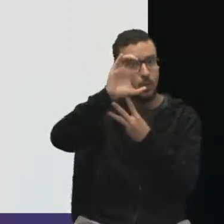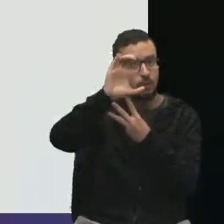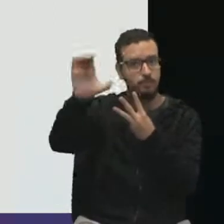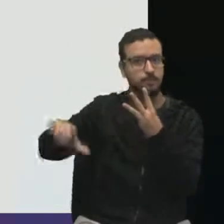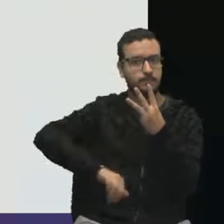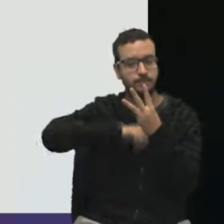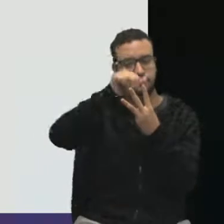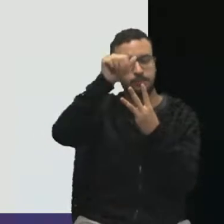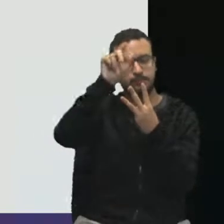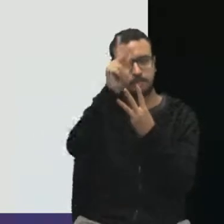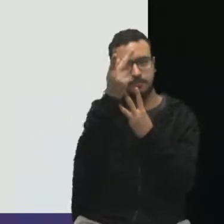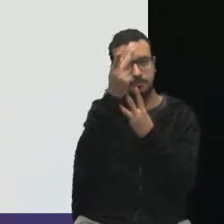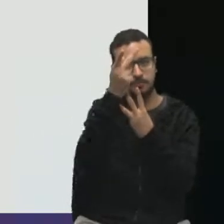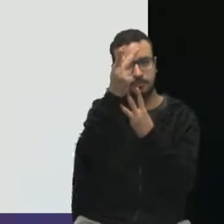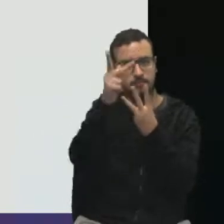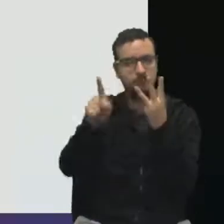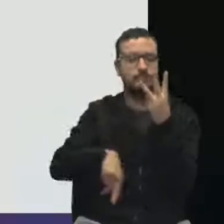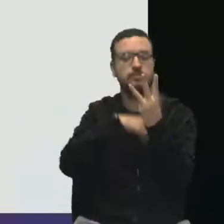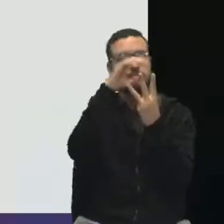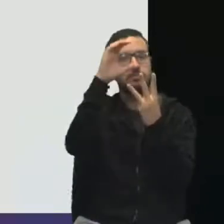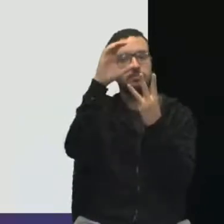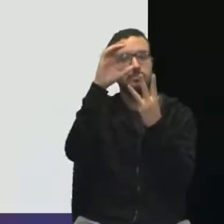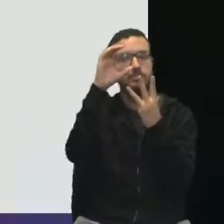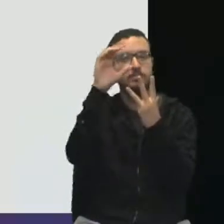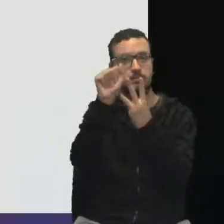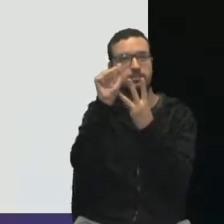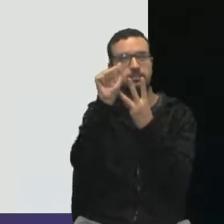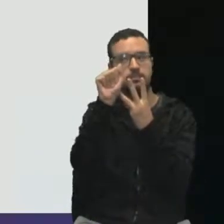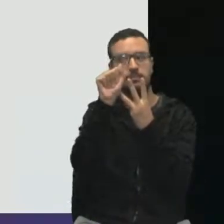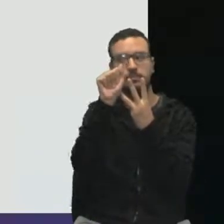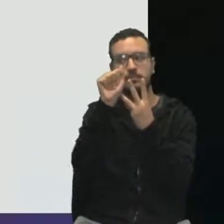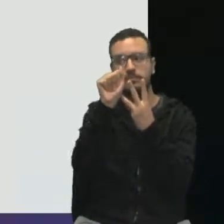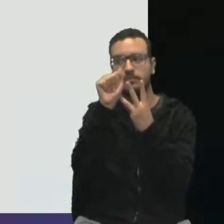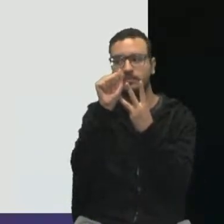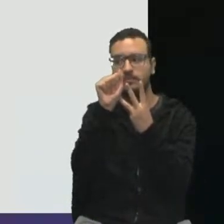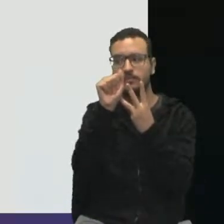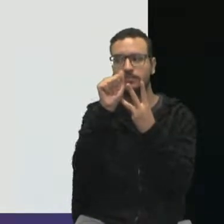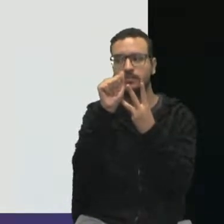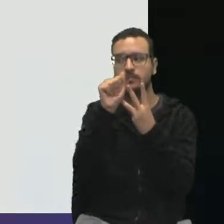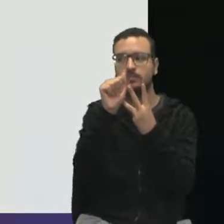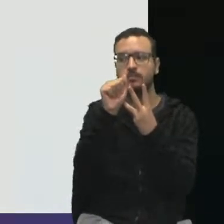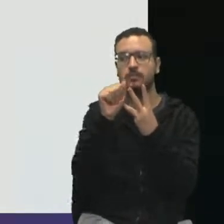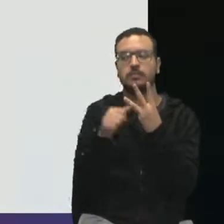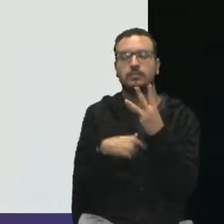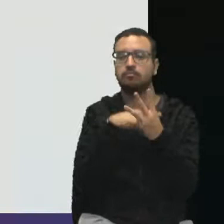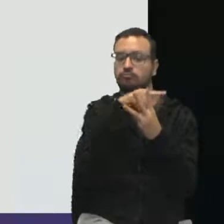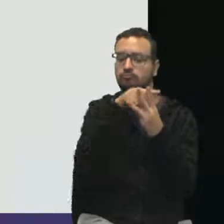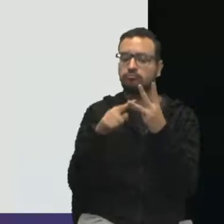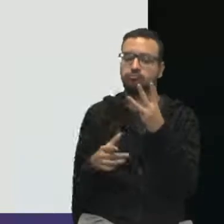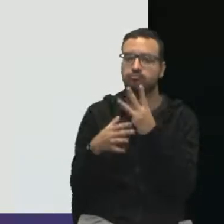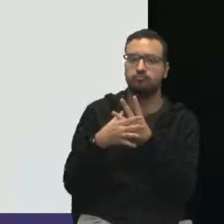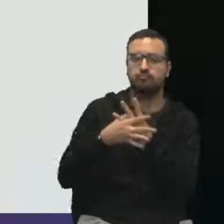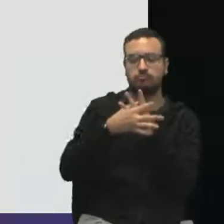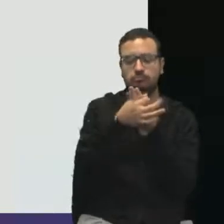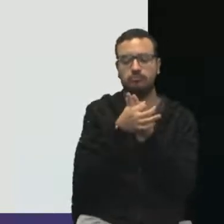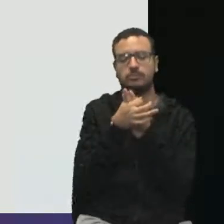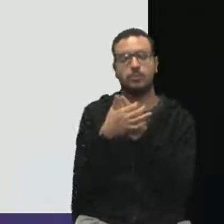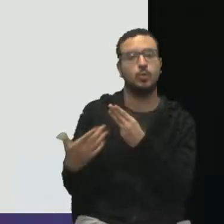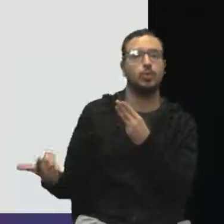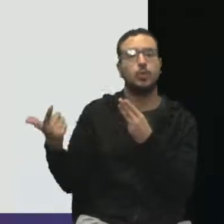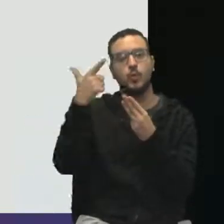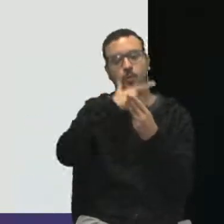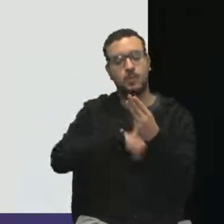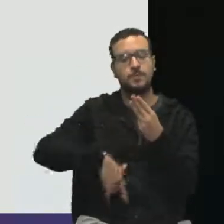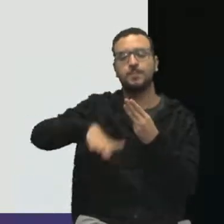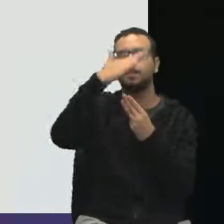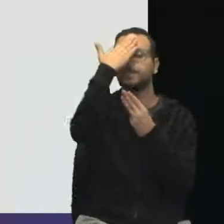habilidade e comportamento e aptidão. É essa soma que possibilita uma maior chance